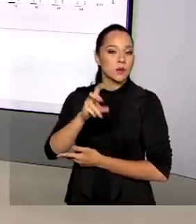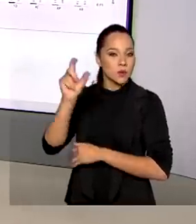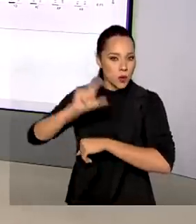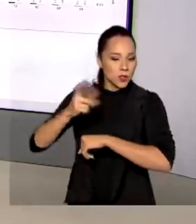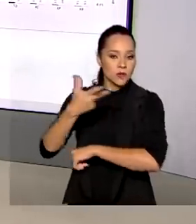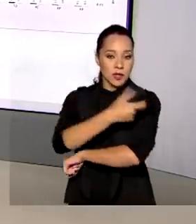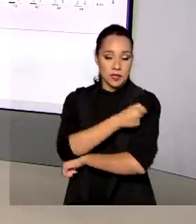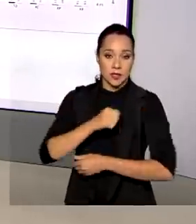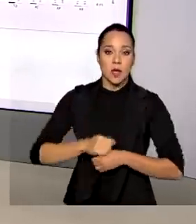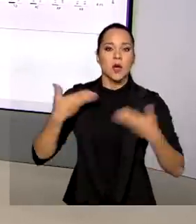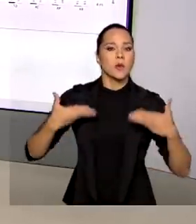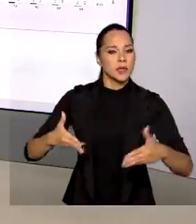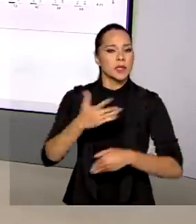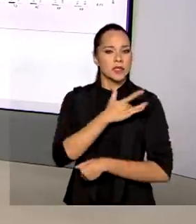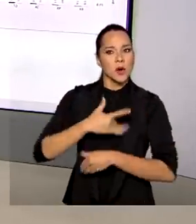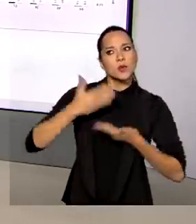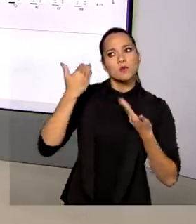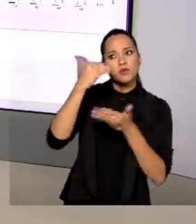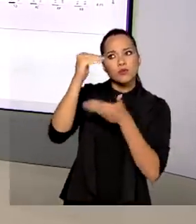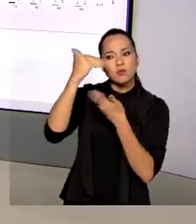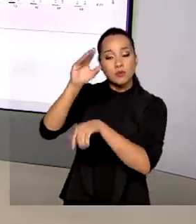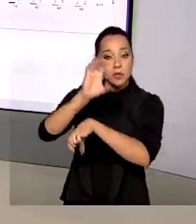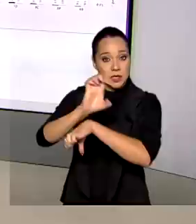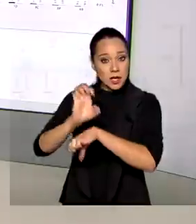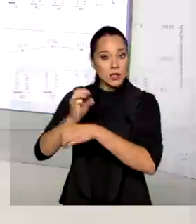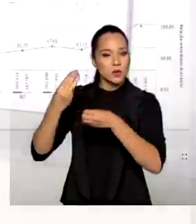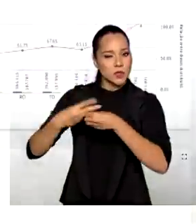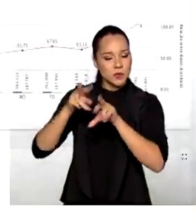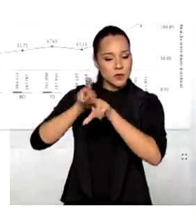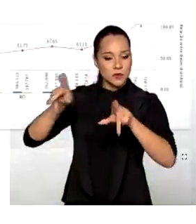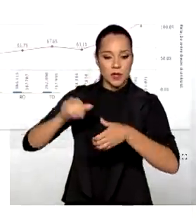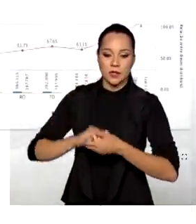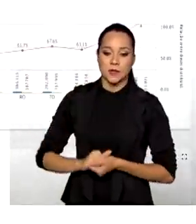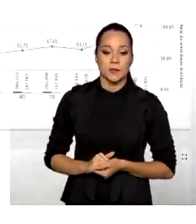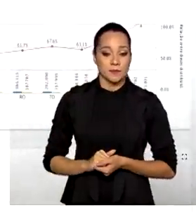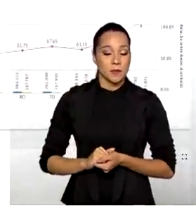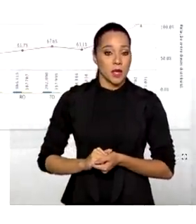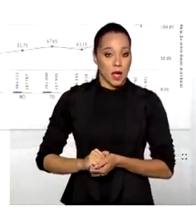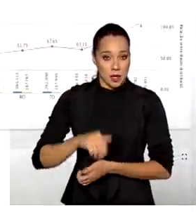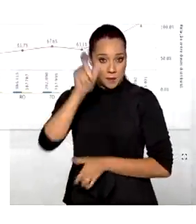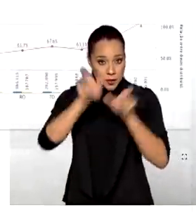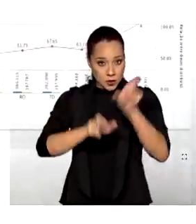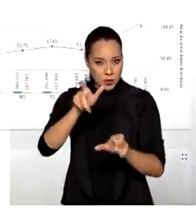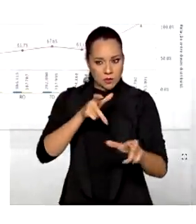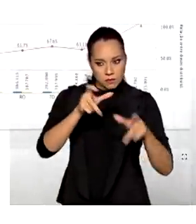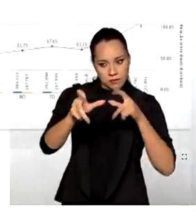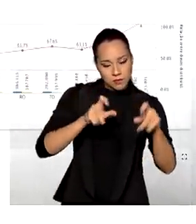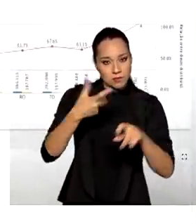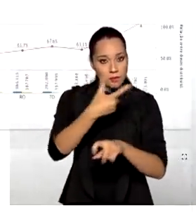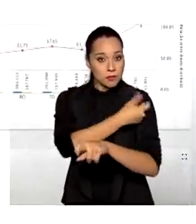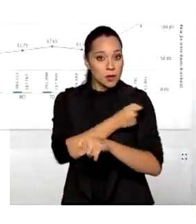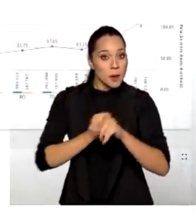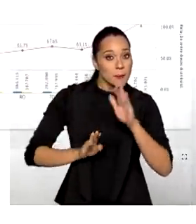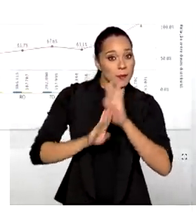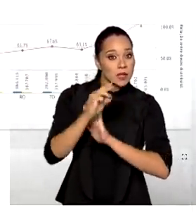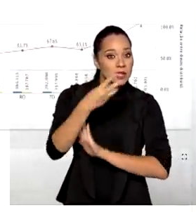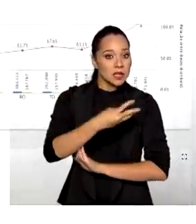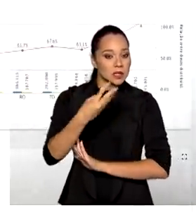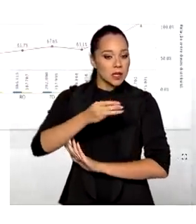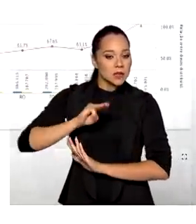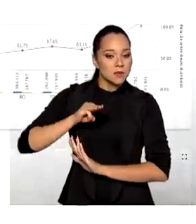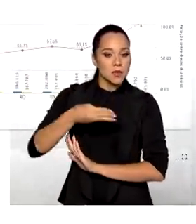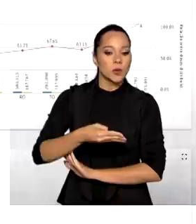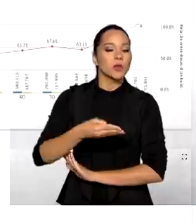Ministério da Saúde distribuiu esse número aí para estados e municípios. As doses aplicadas superam e chegam a quase 33